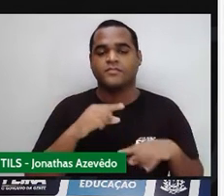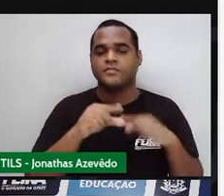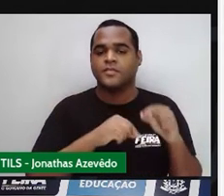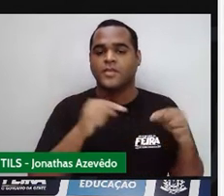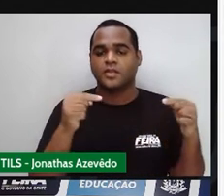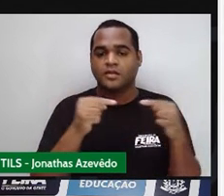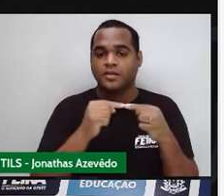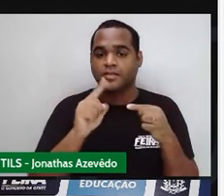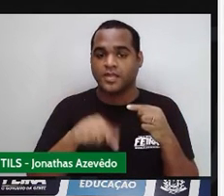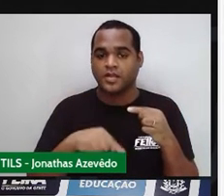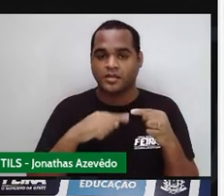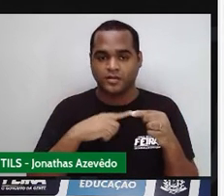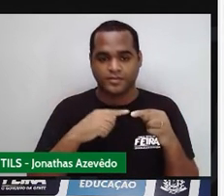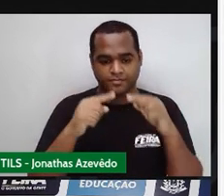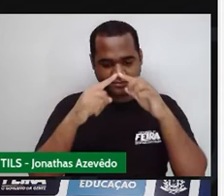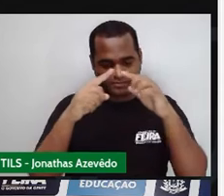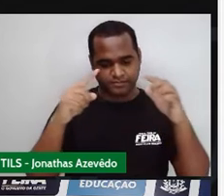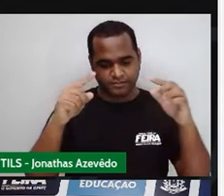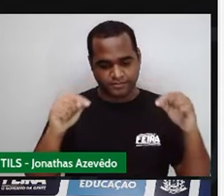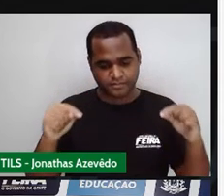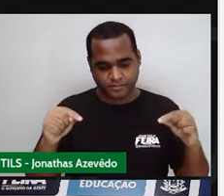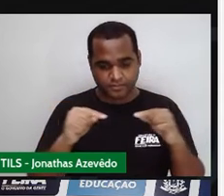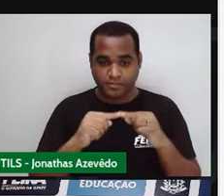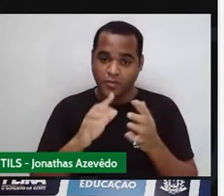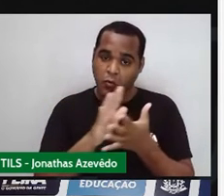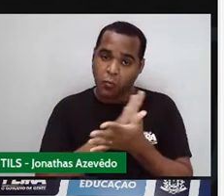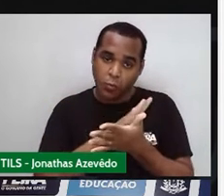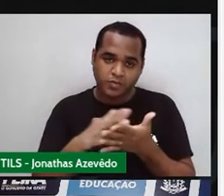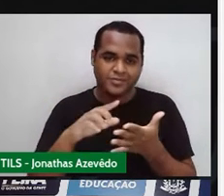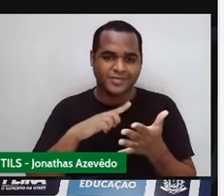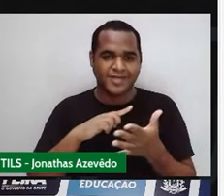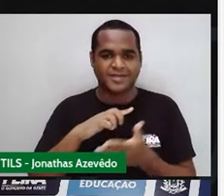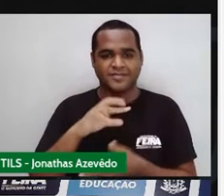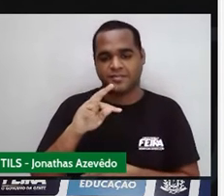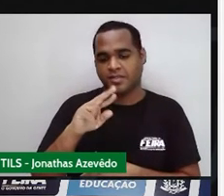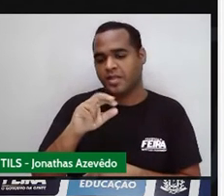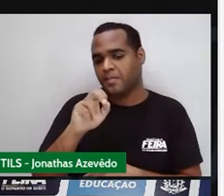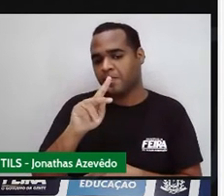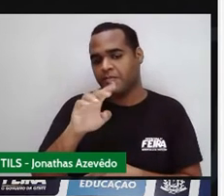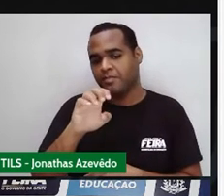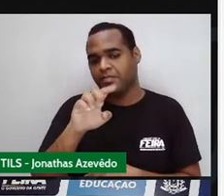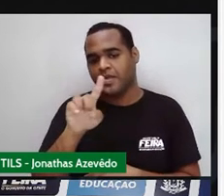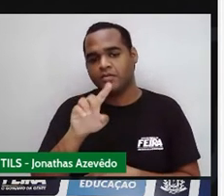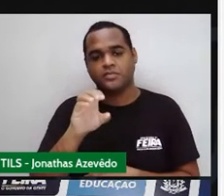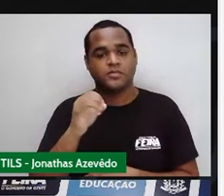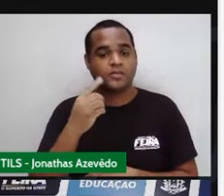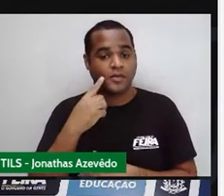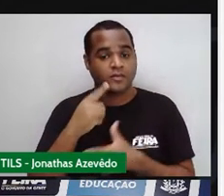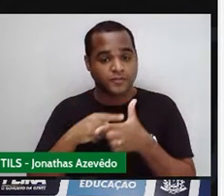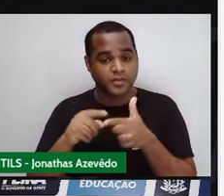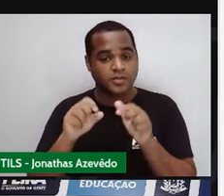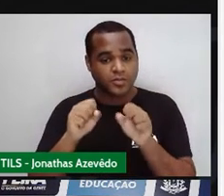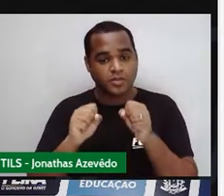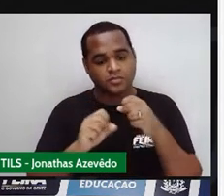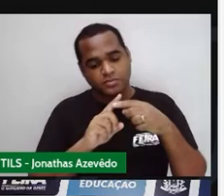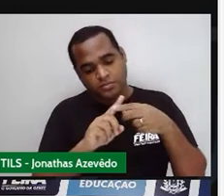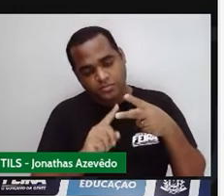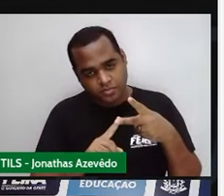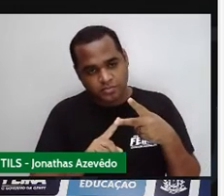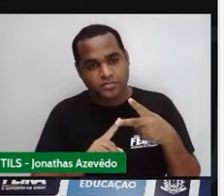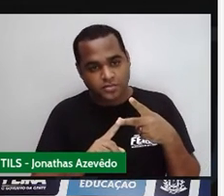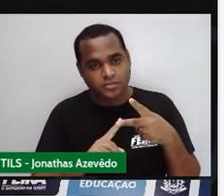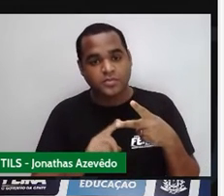uma das diagonais do trapézio, divida-o em dois triângulos. Como assim? Diagonais do